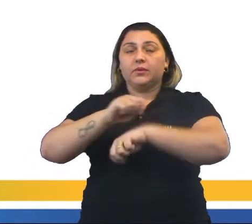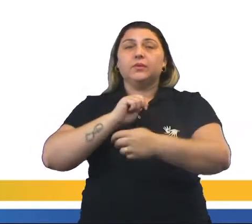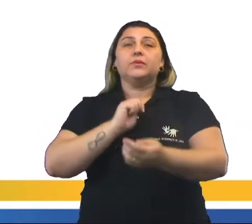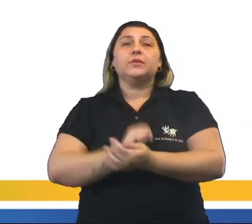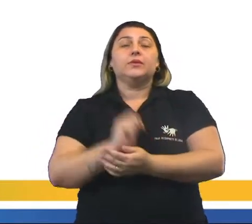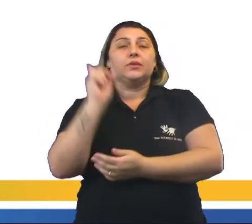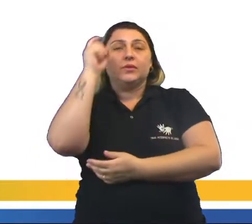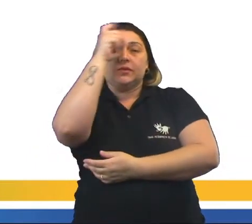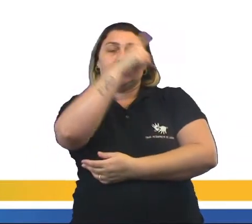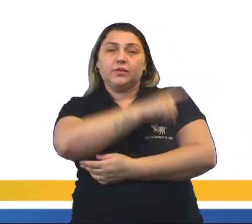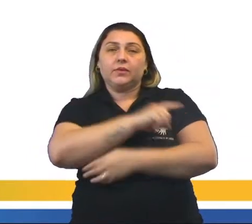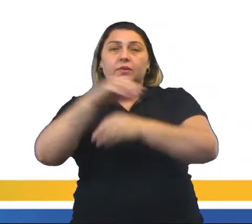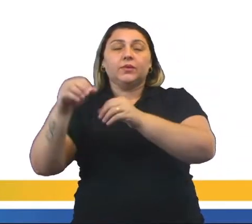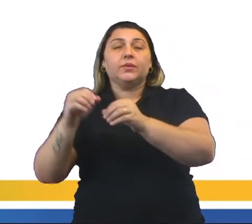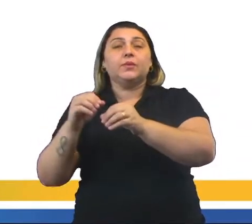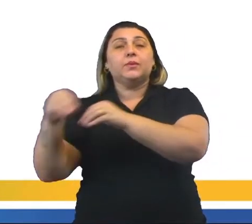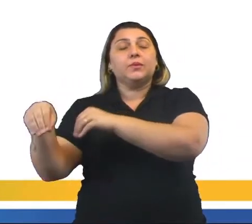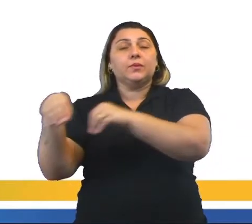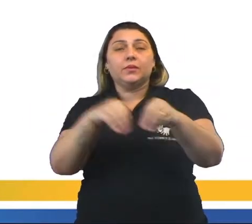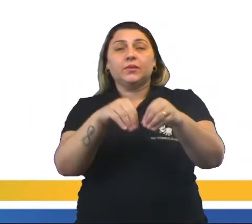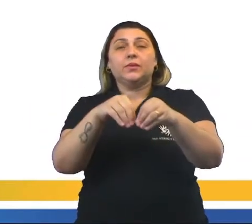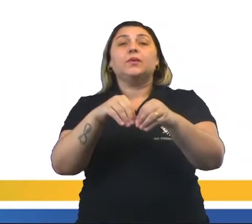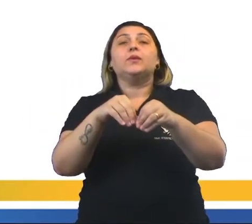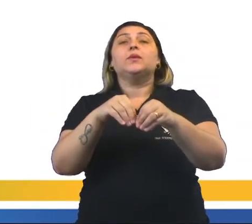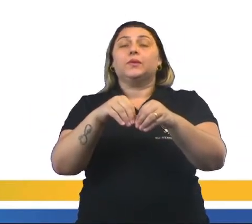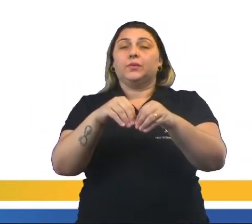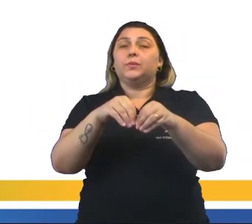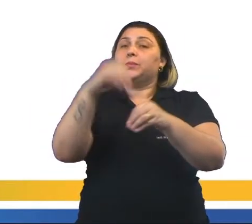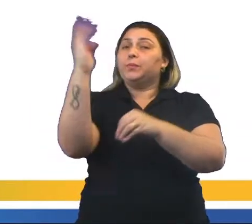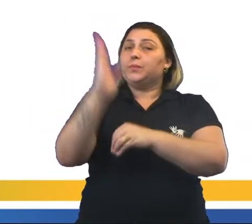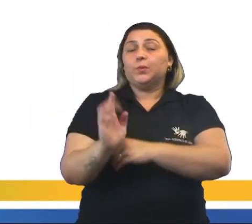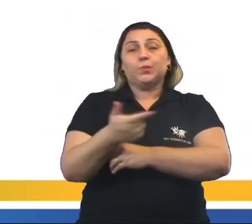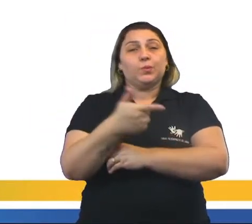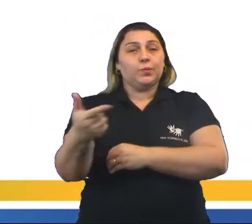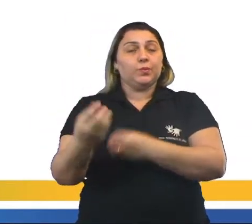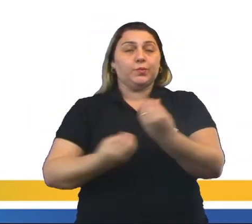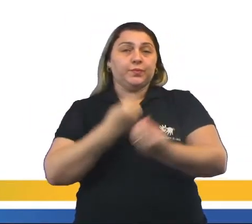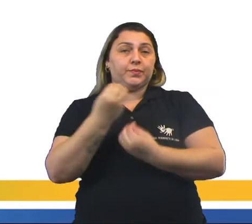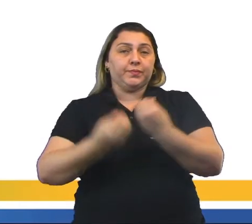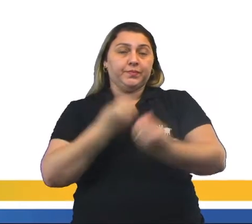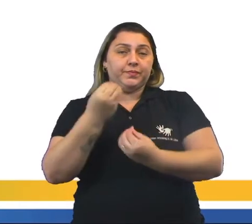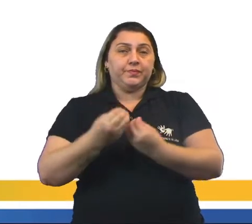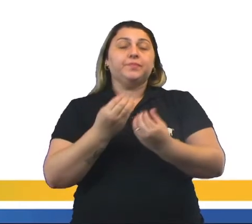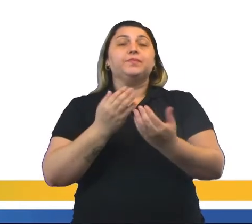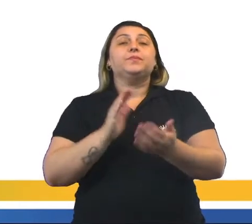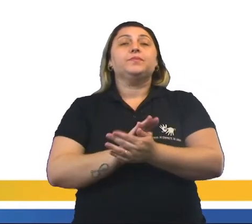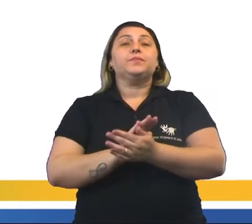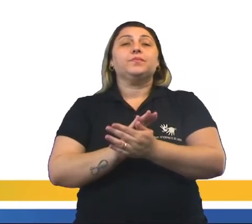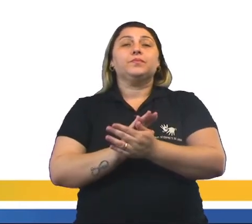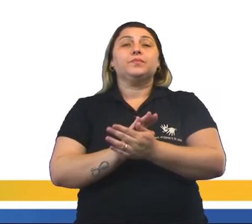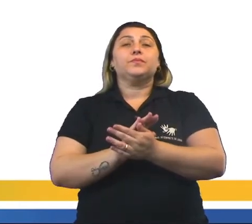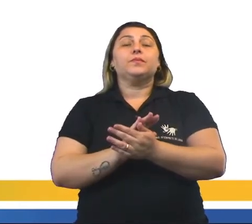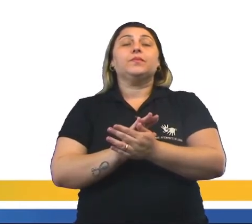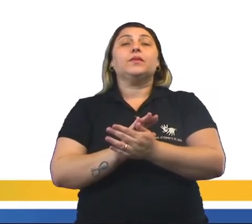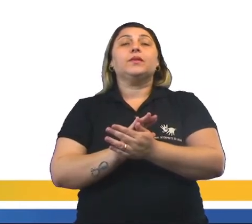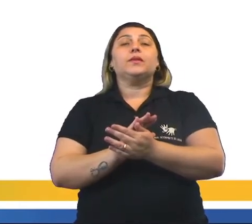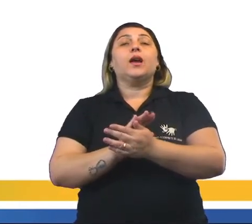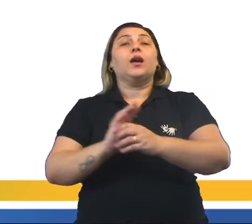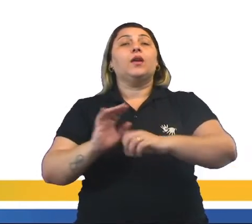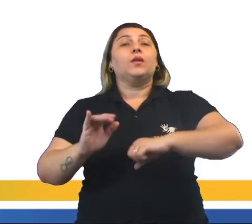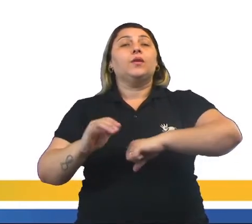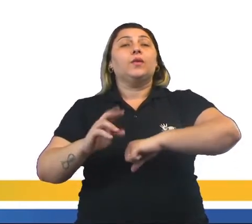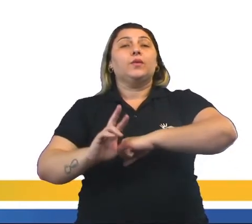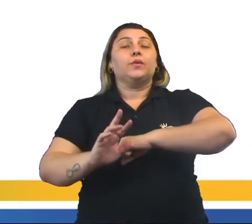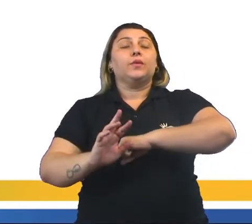Dificuldade de locomoção no território brasileiro. Ou seja, não havia como as vias de circulação, seja ferrovia,